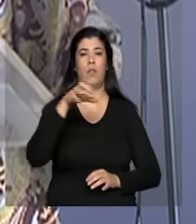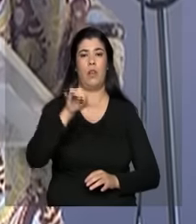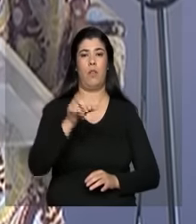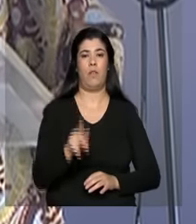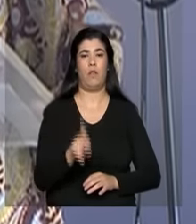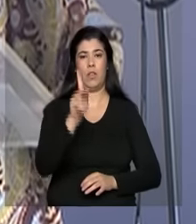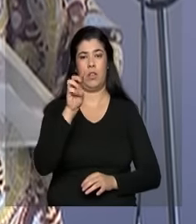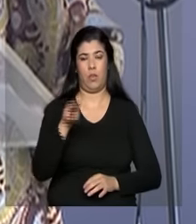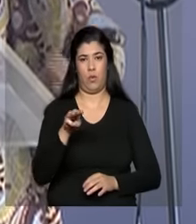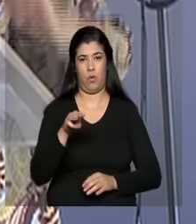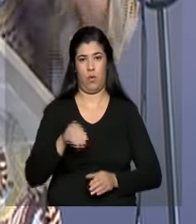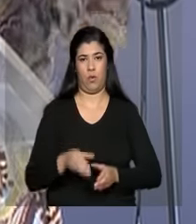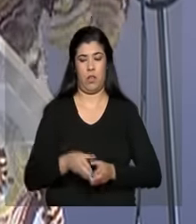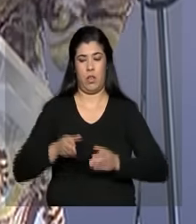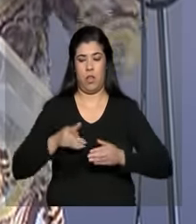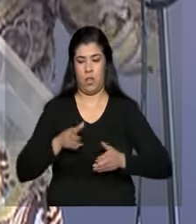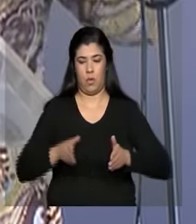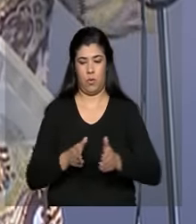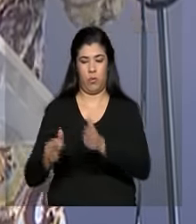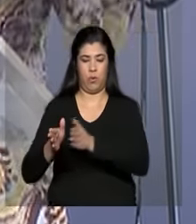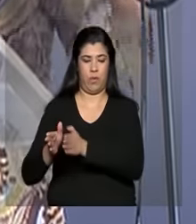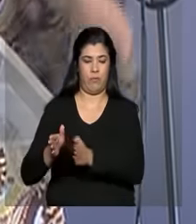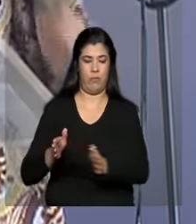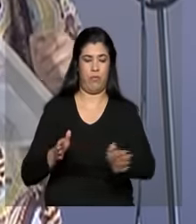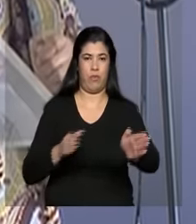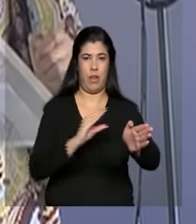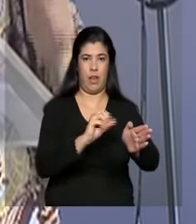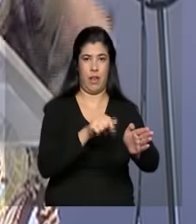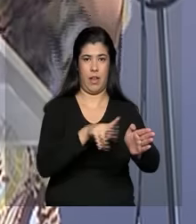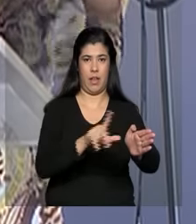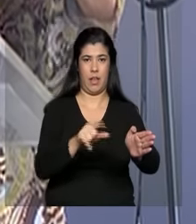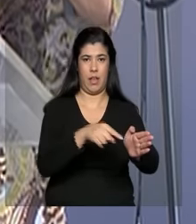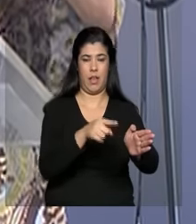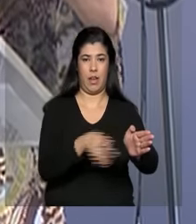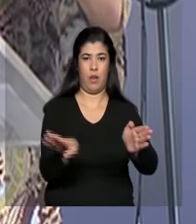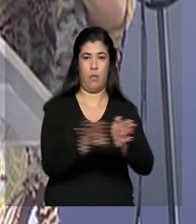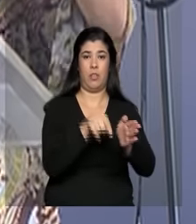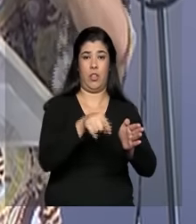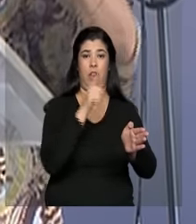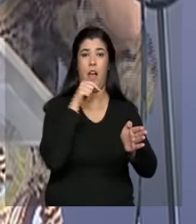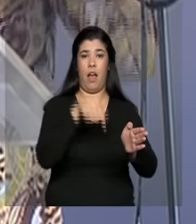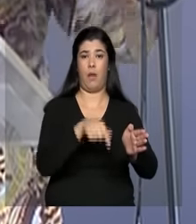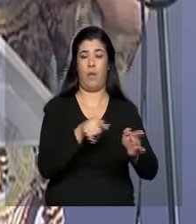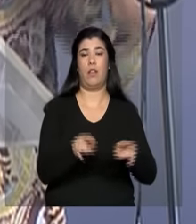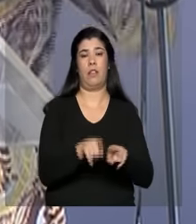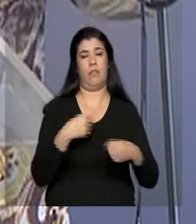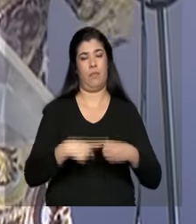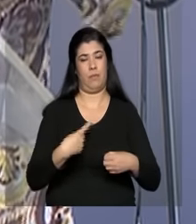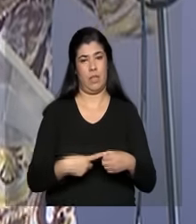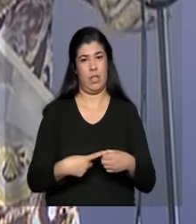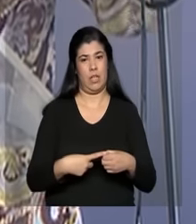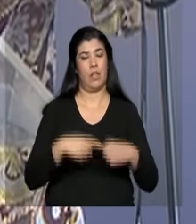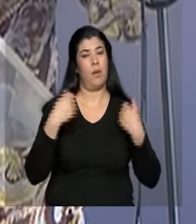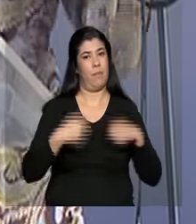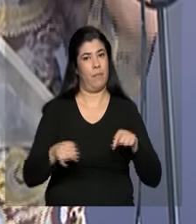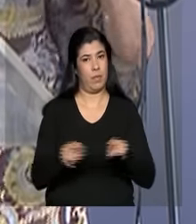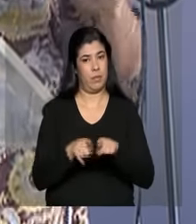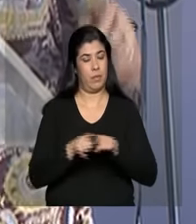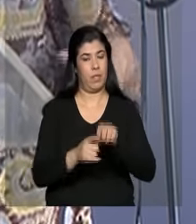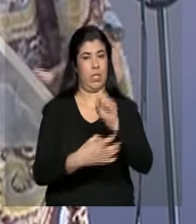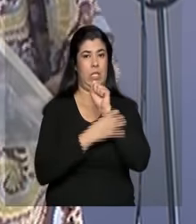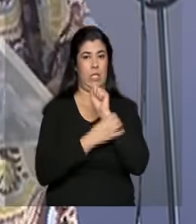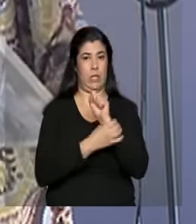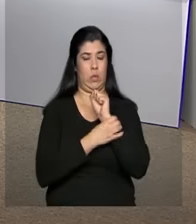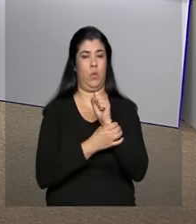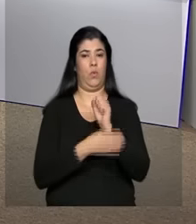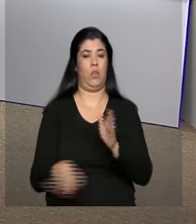canal do São Francisco, com a água chegando. E aí nós temos de garantir que a água chegue